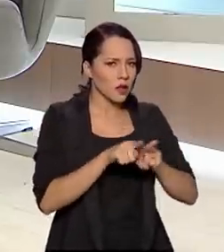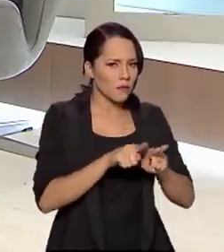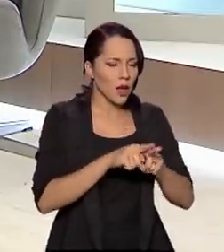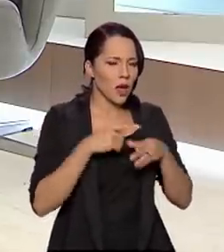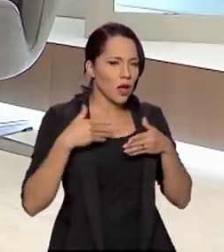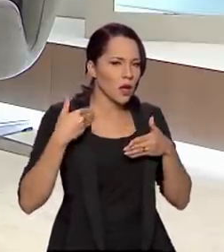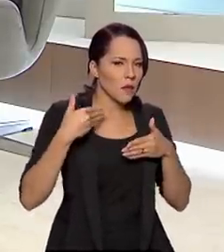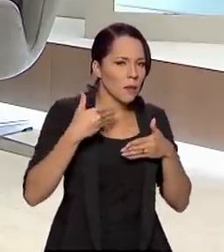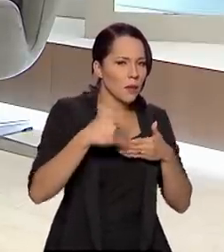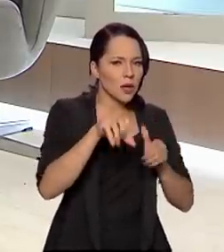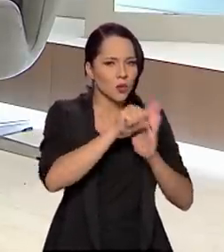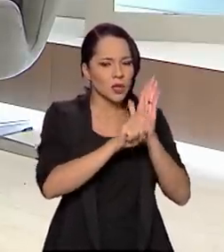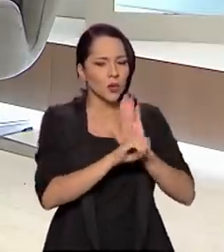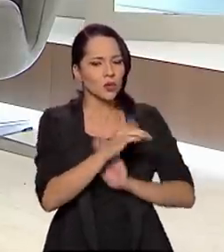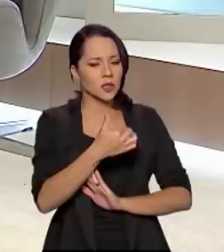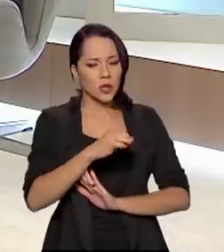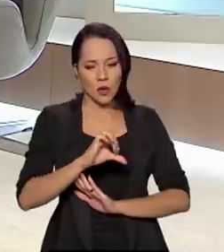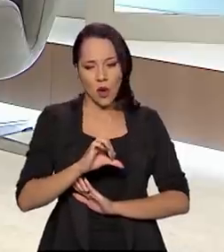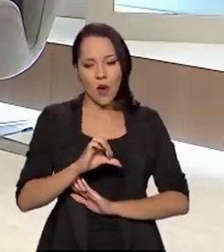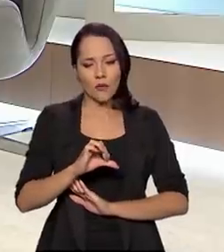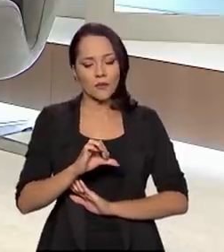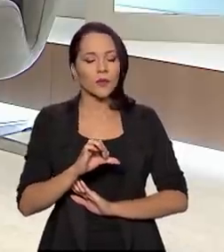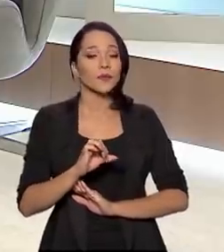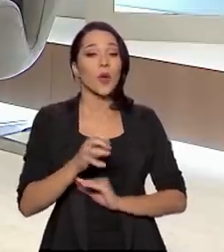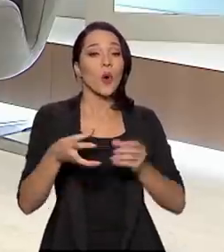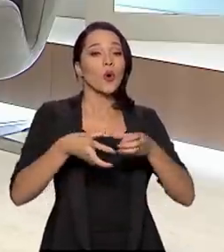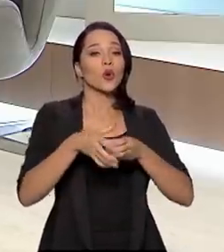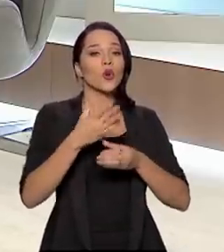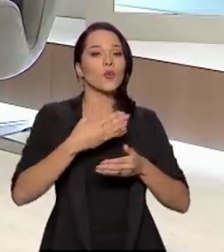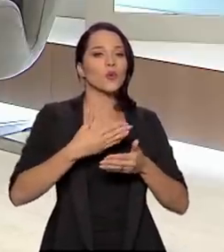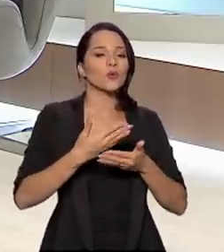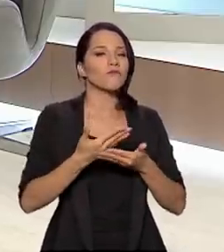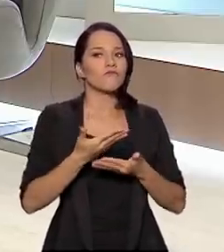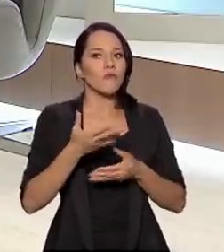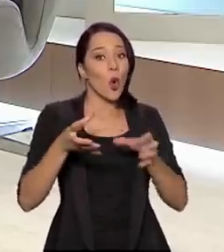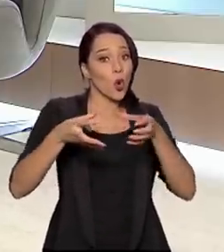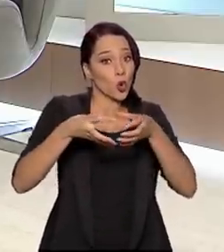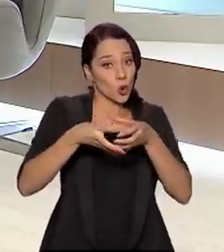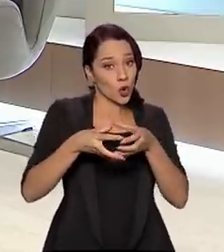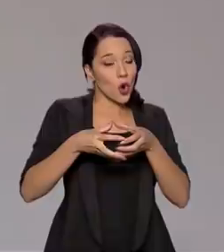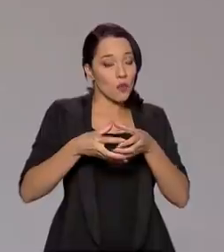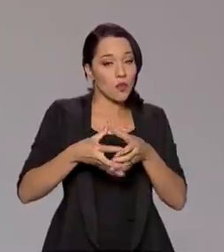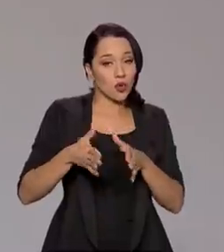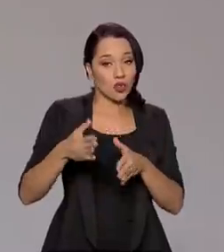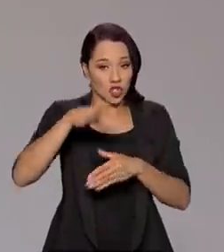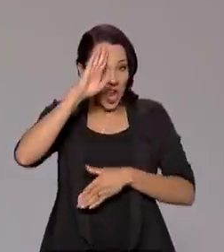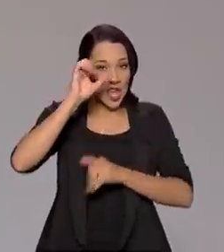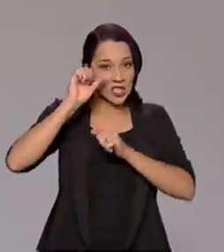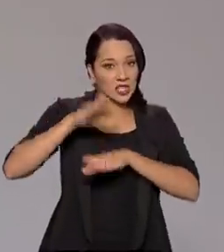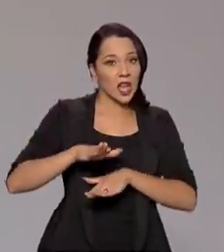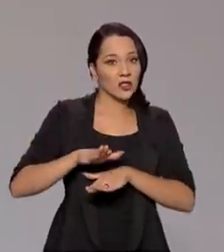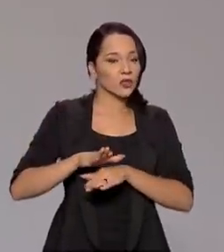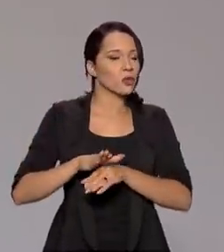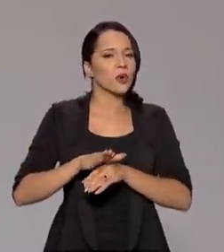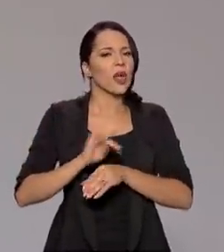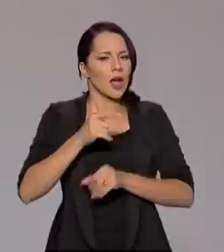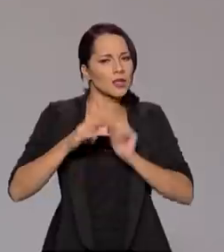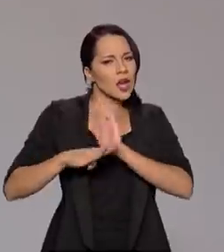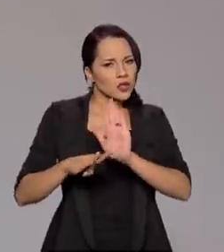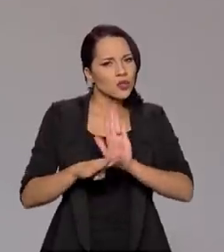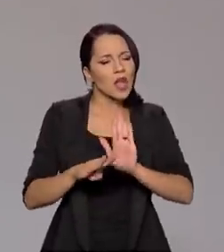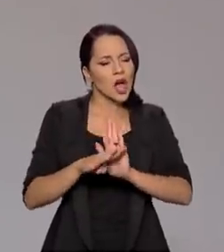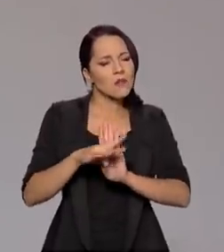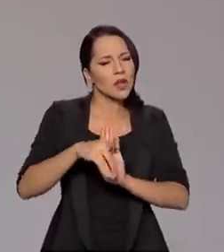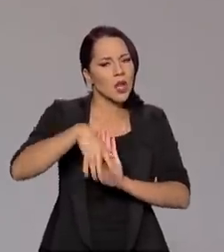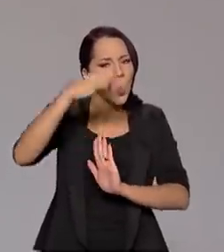no decorrer do século XIX, as Forças Armadas, que nessa época nem tinham esse nome, elas contribuíram para essa